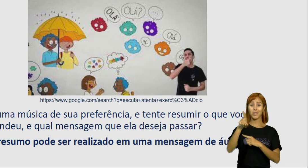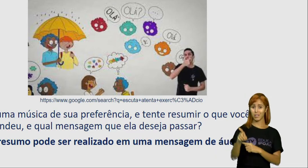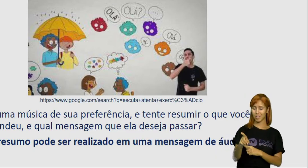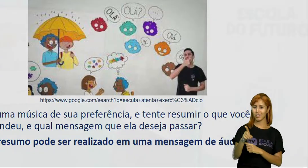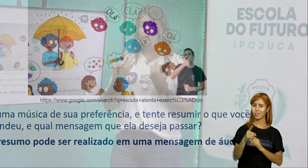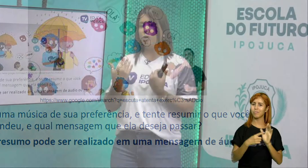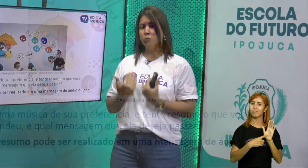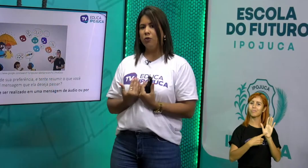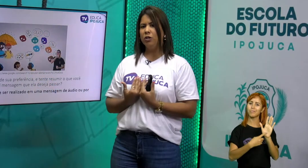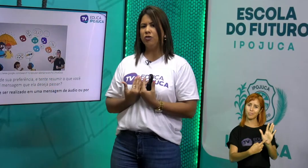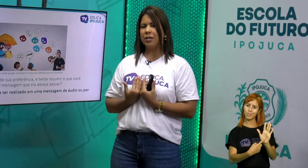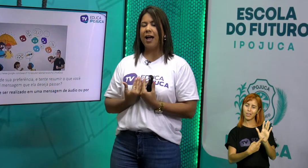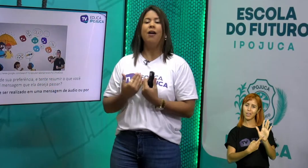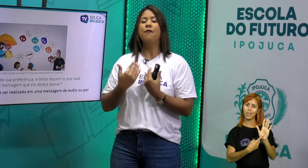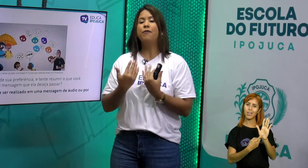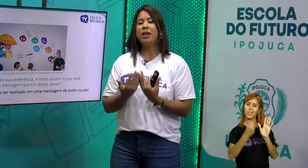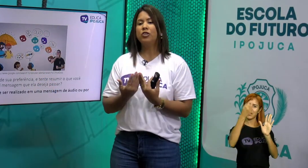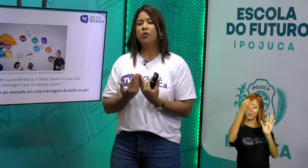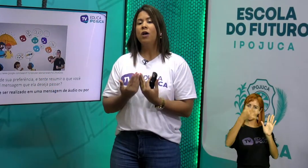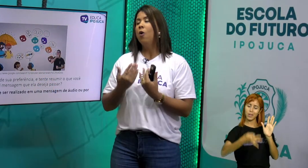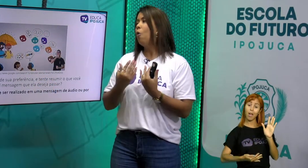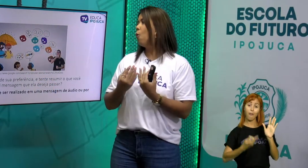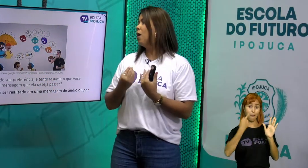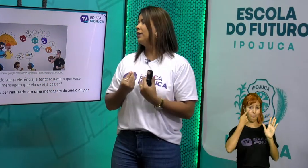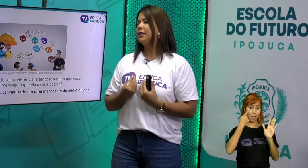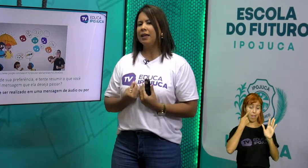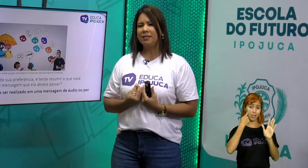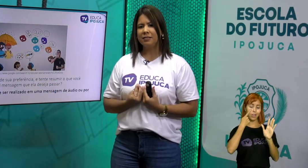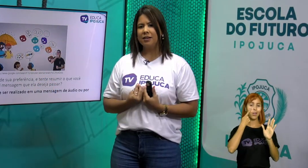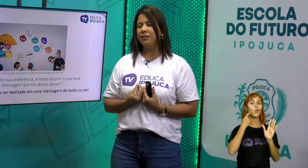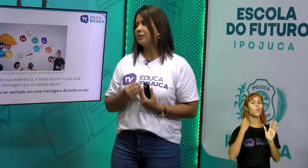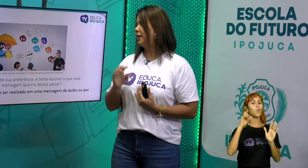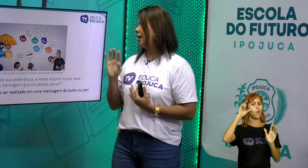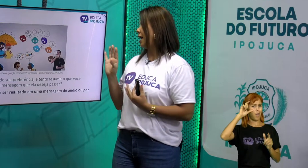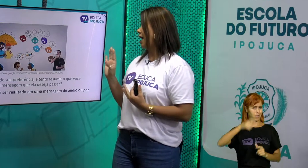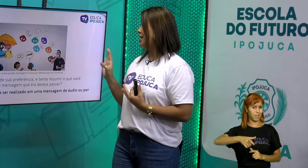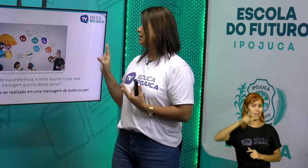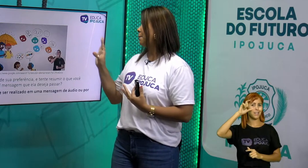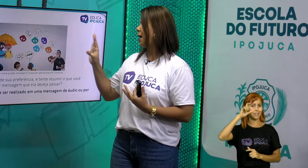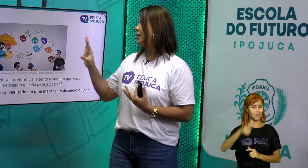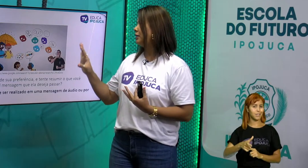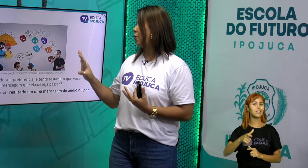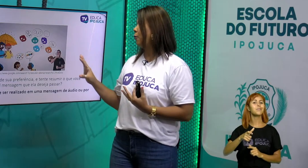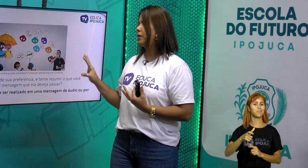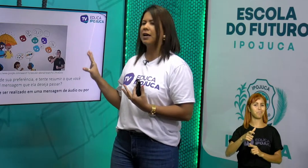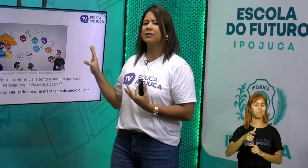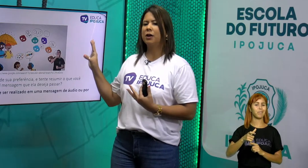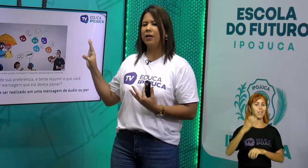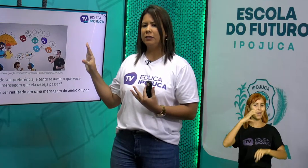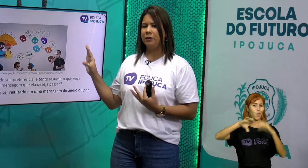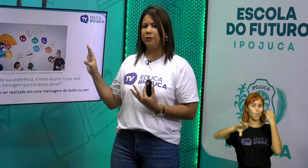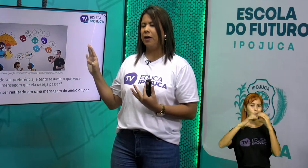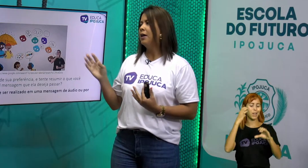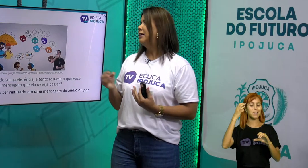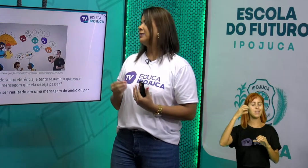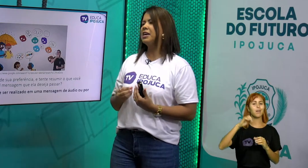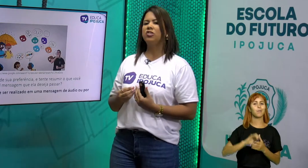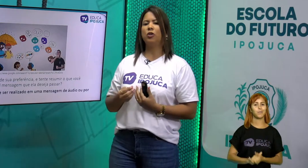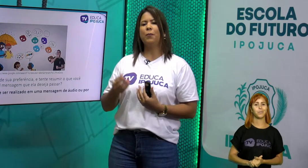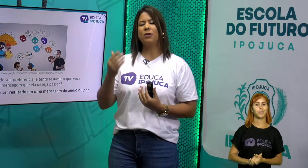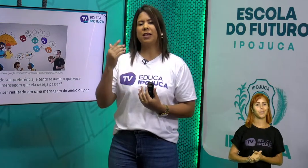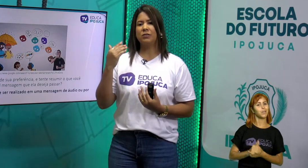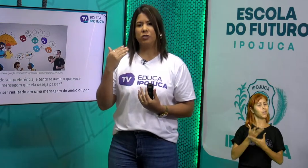ilustrem e no ilustrar, vejam o quanto é interessante ter essa parte da comunicação ativa.